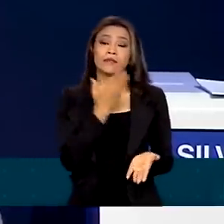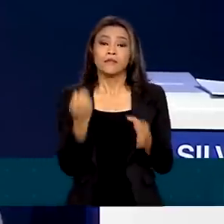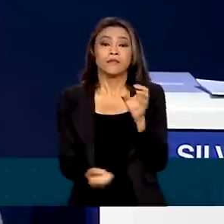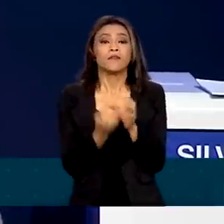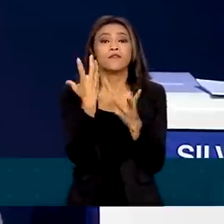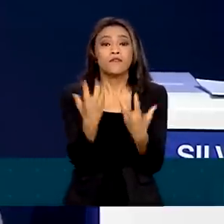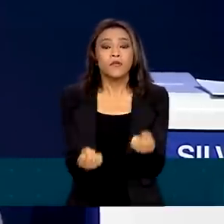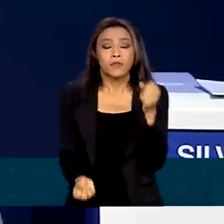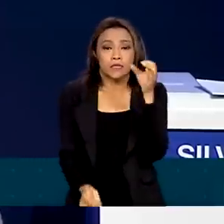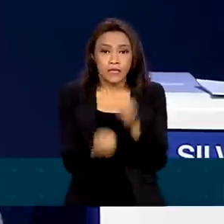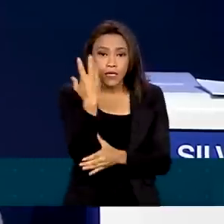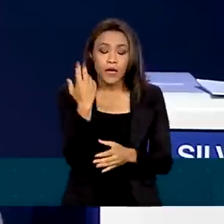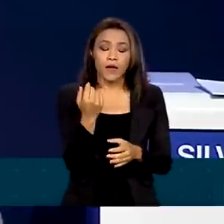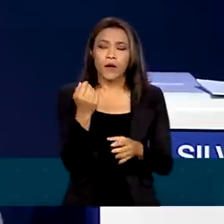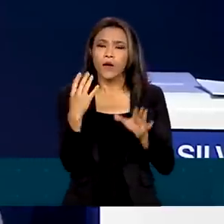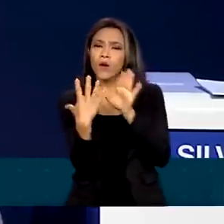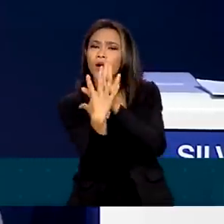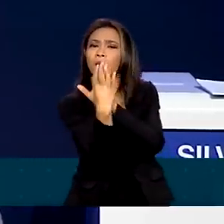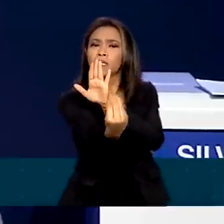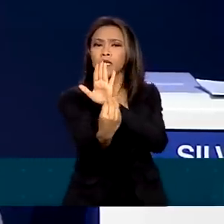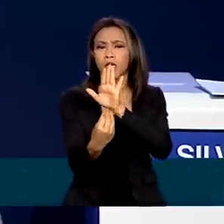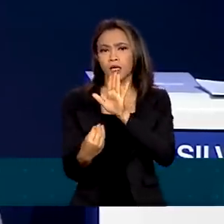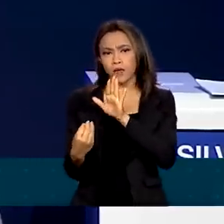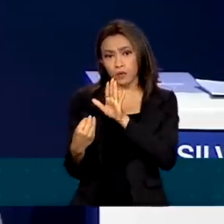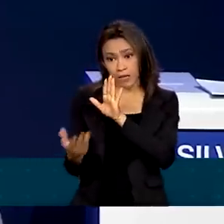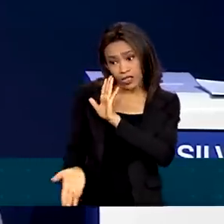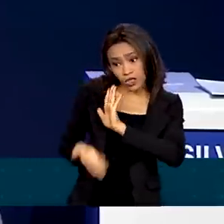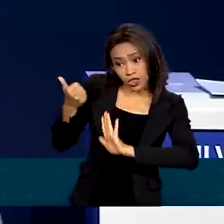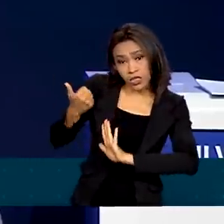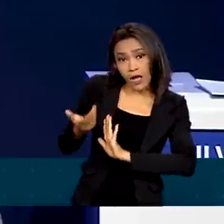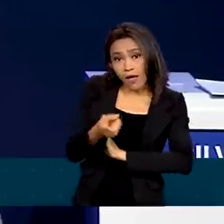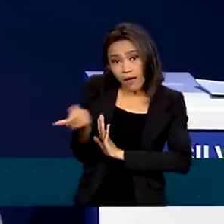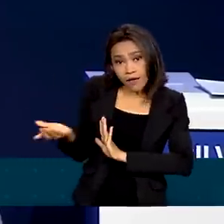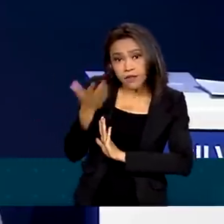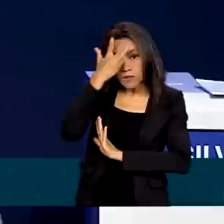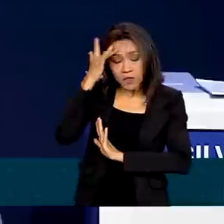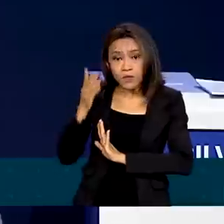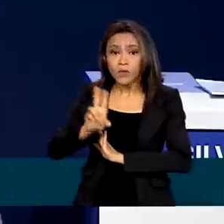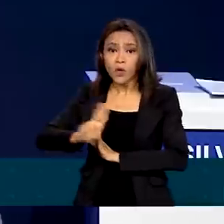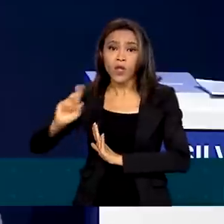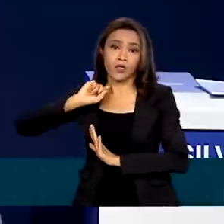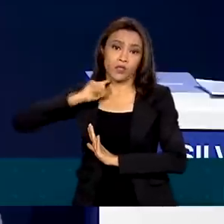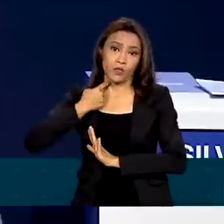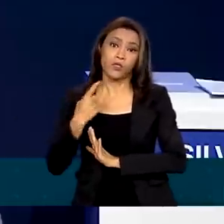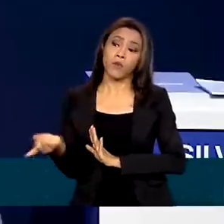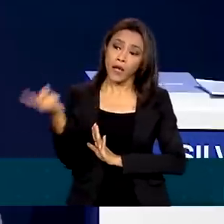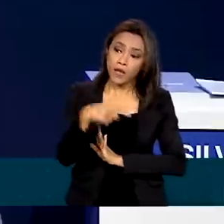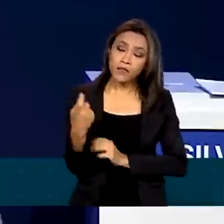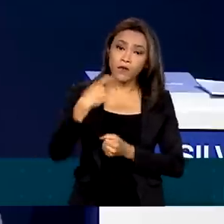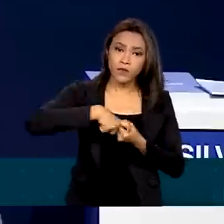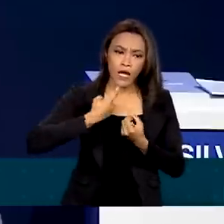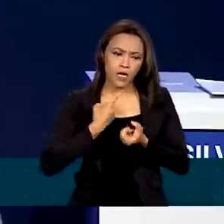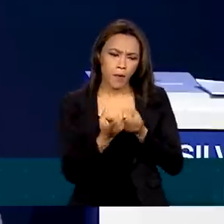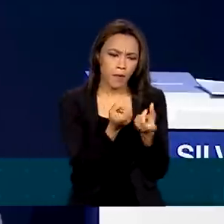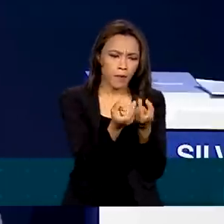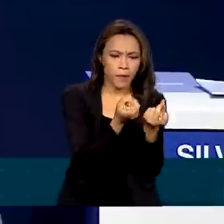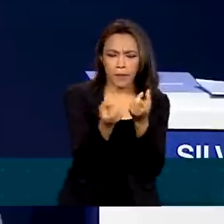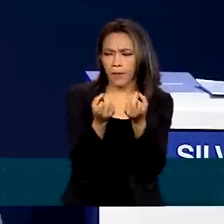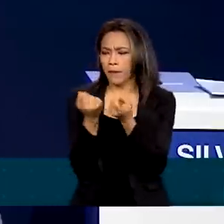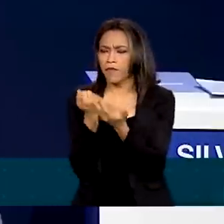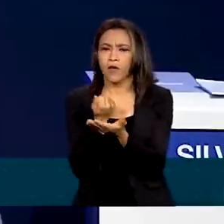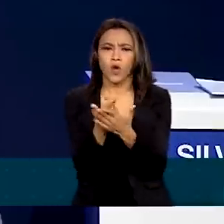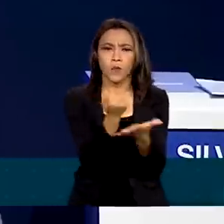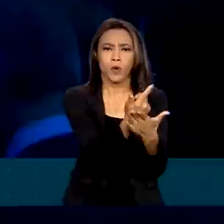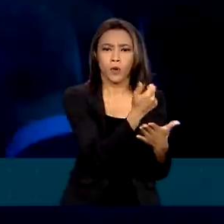que vai retirar essas pessoas da negativação e poderem voltar ao mercado de consumo. Temos uma política de valorização do